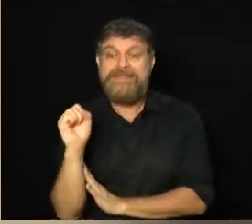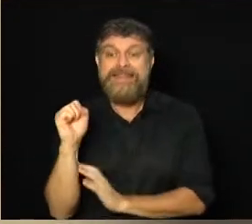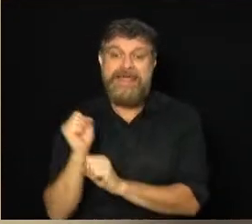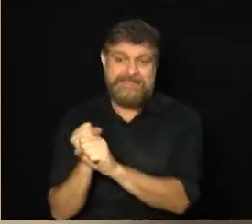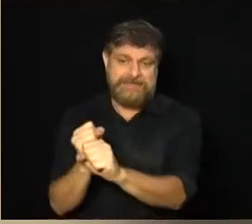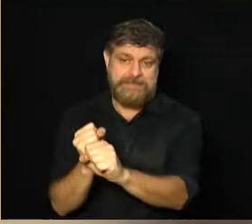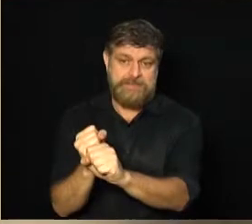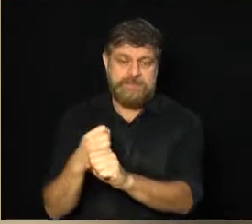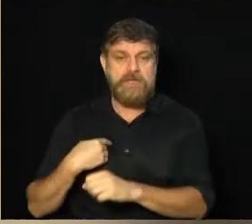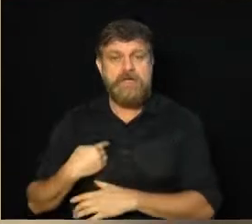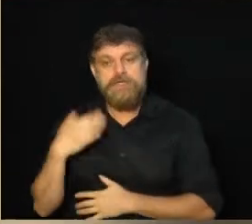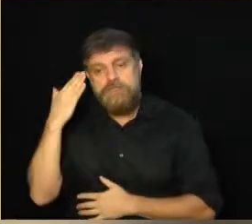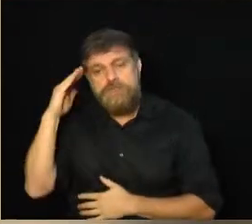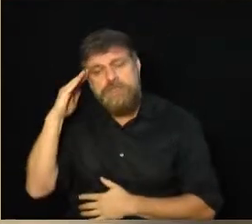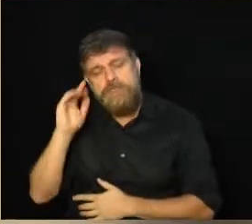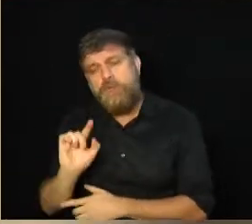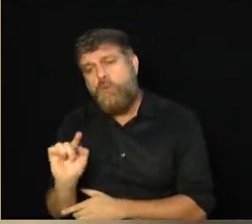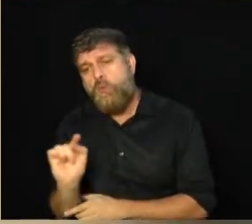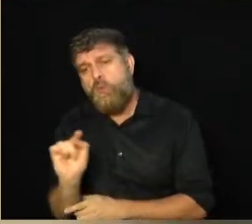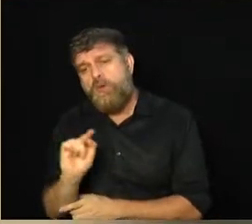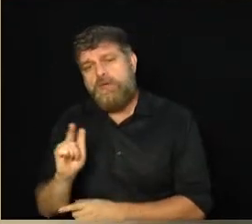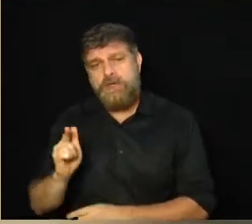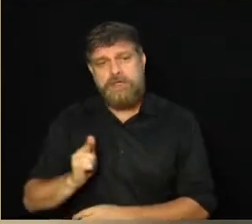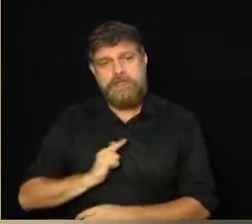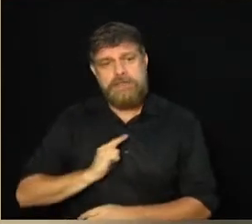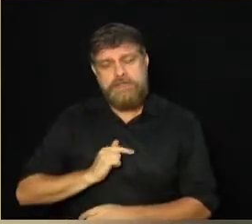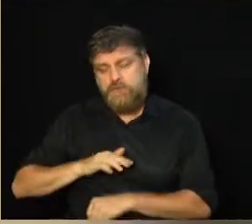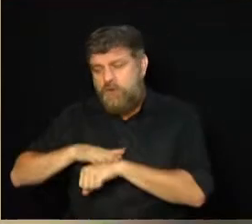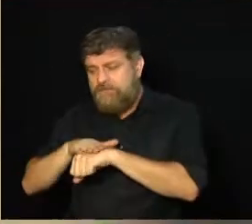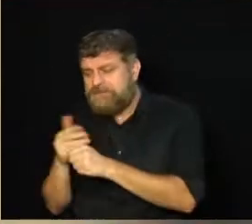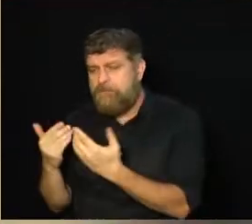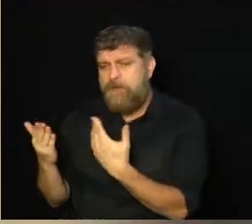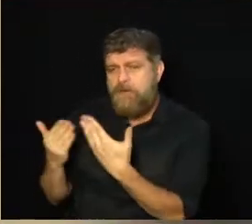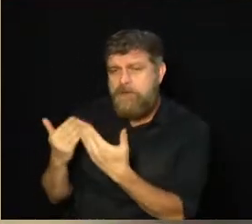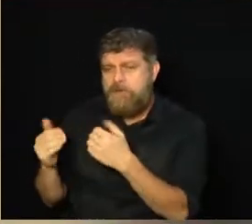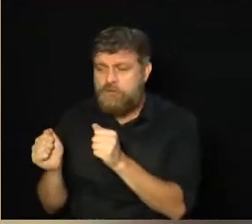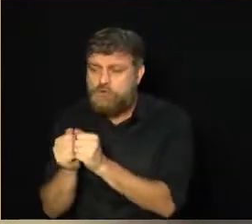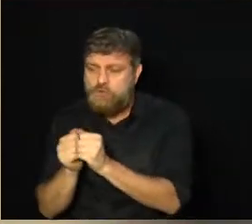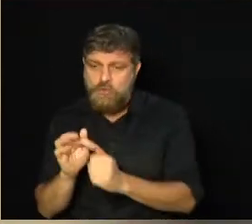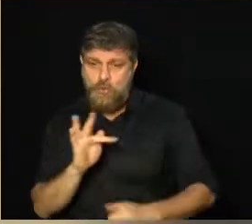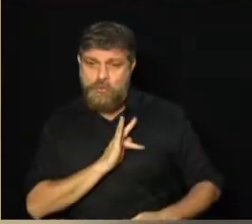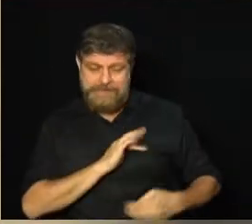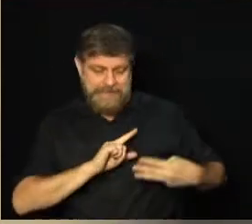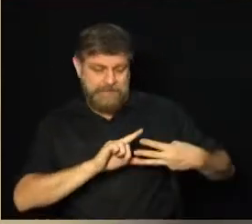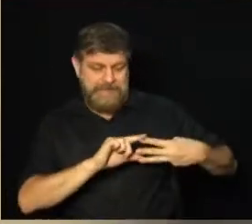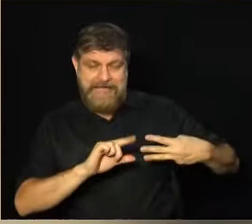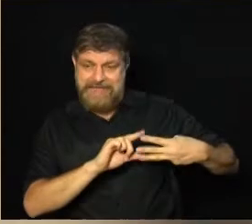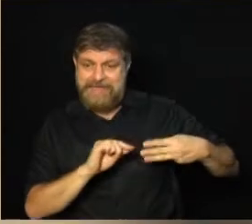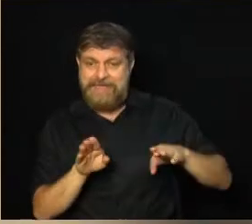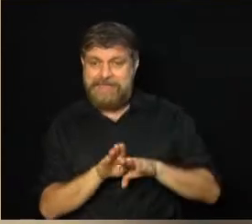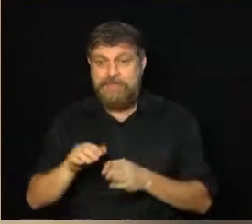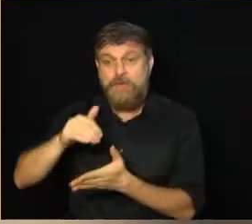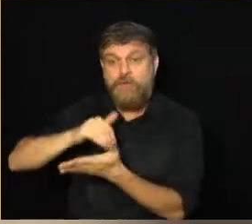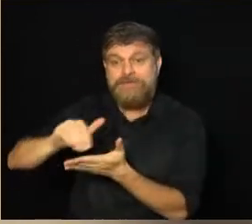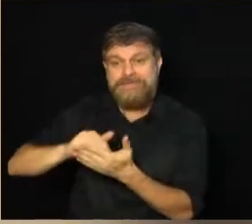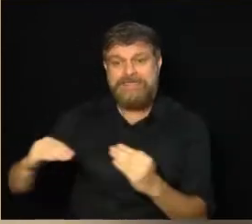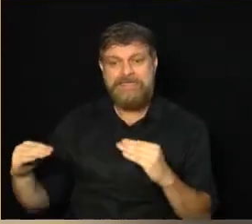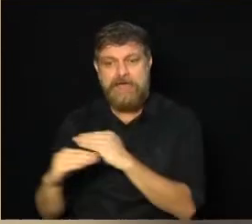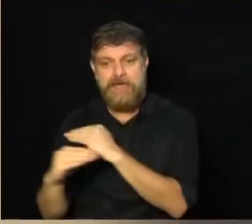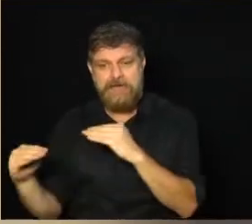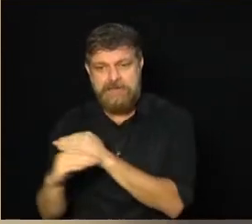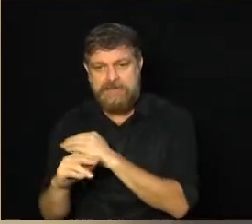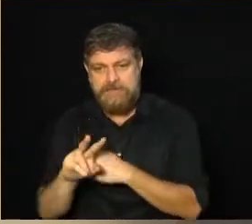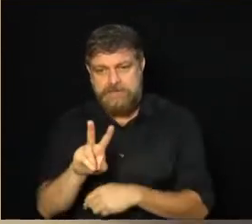Entendemos assim, até devido a algumas conversas com os técnicos da Indec, com o próprio secretário de transporte, o